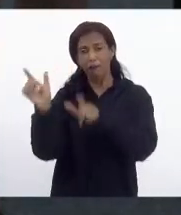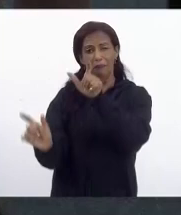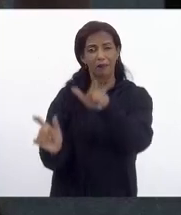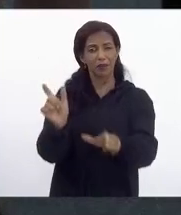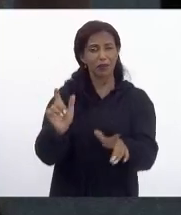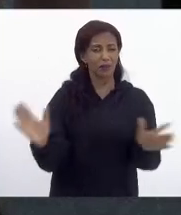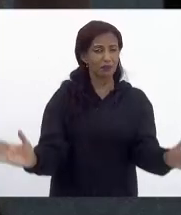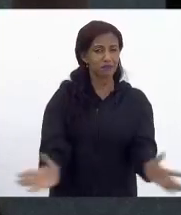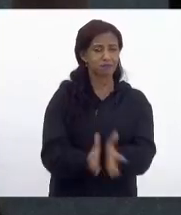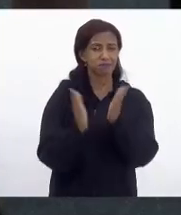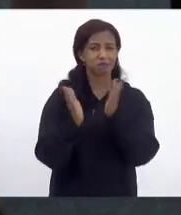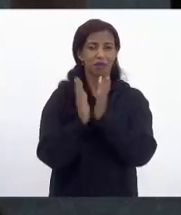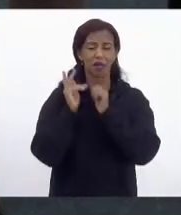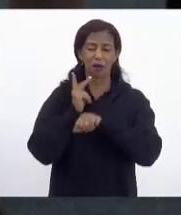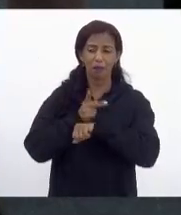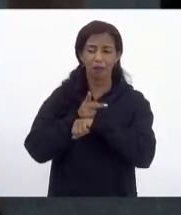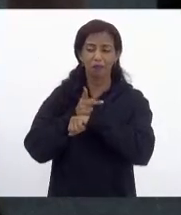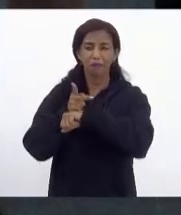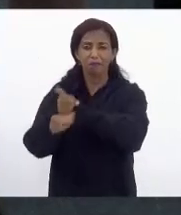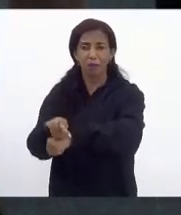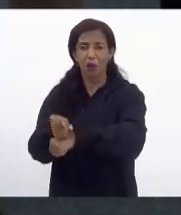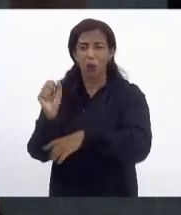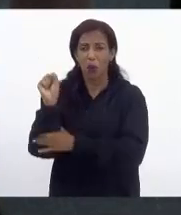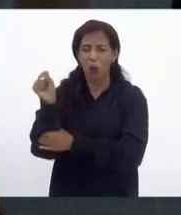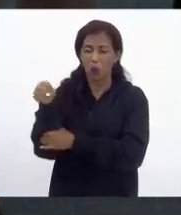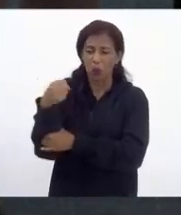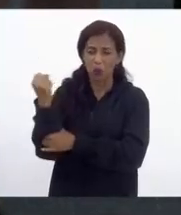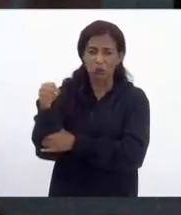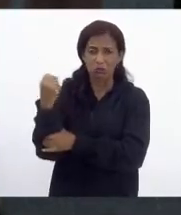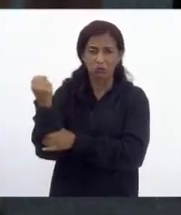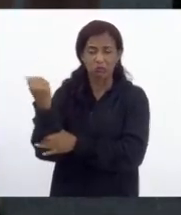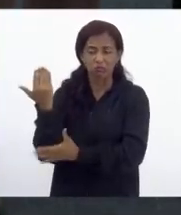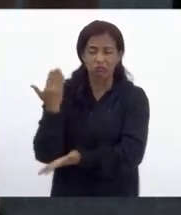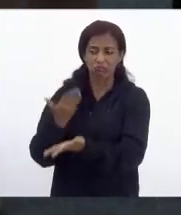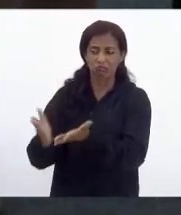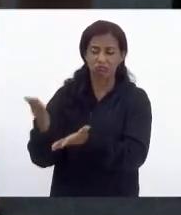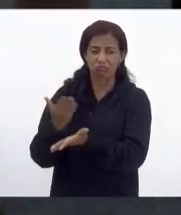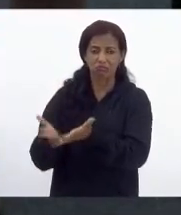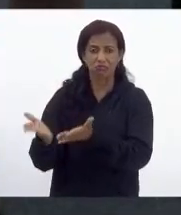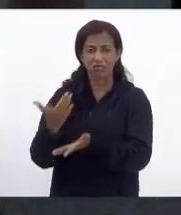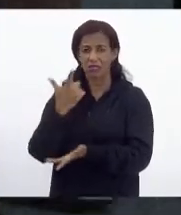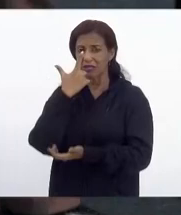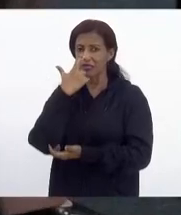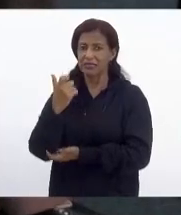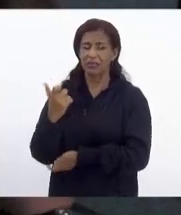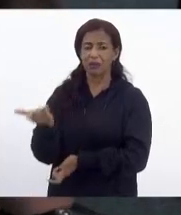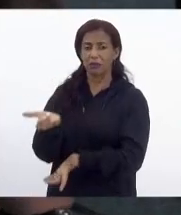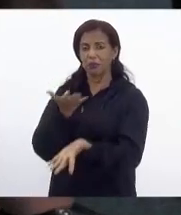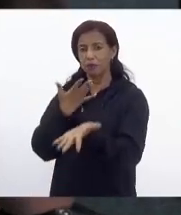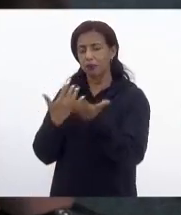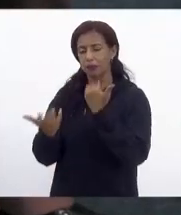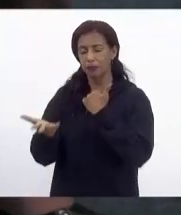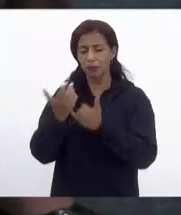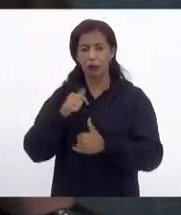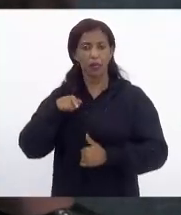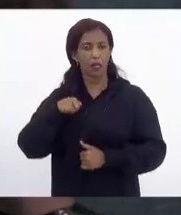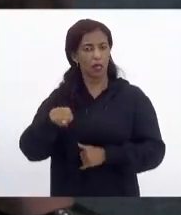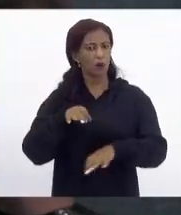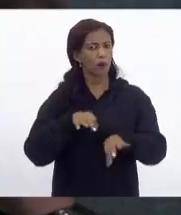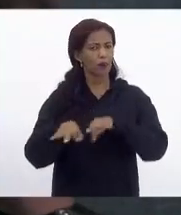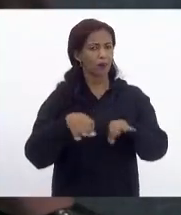vulnerabilidades têm procurado ossos para se alimentarem. então, sem dúvida nenhuma, esse é um projeto